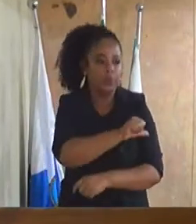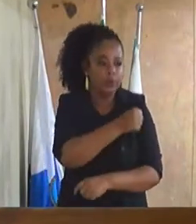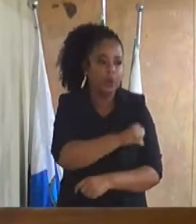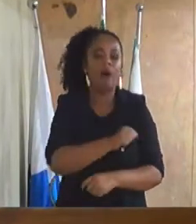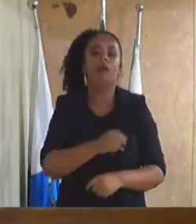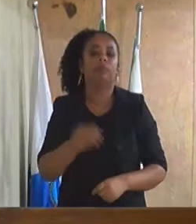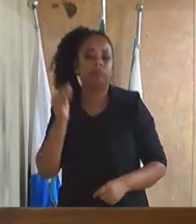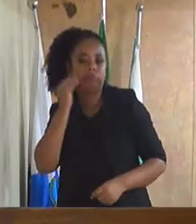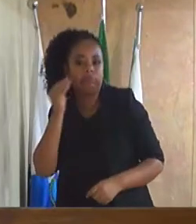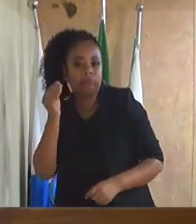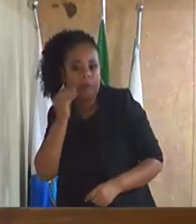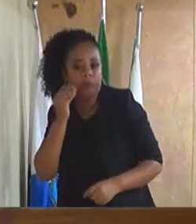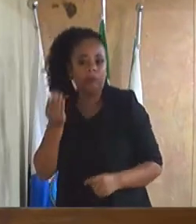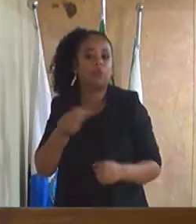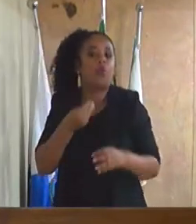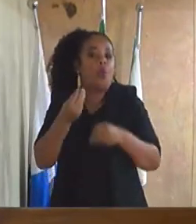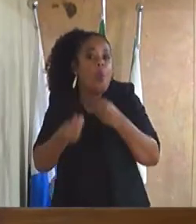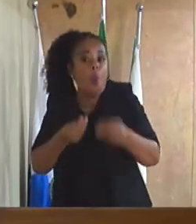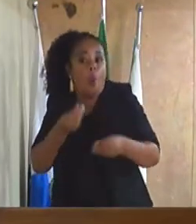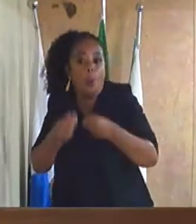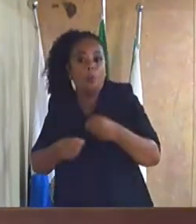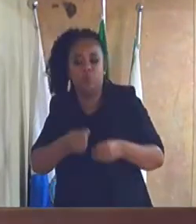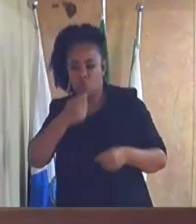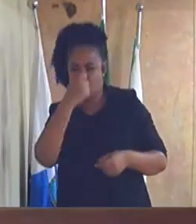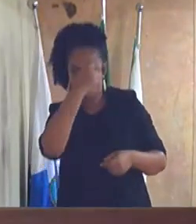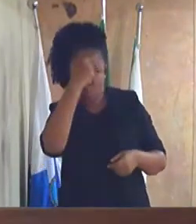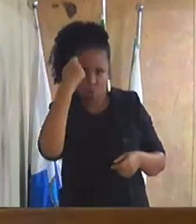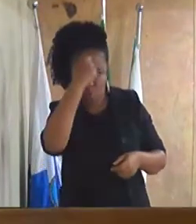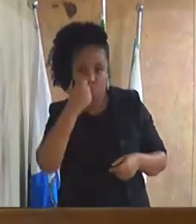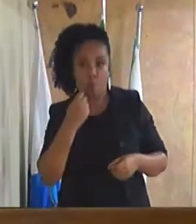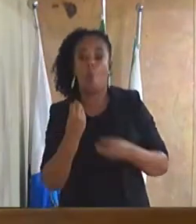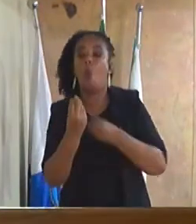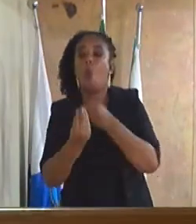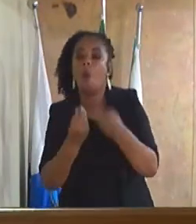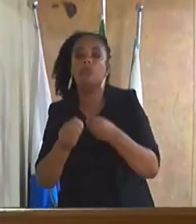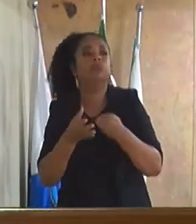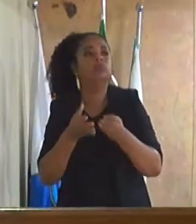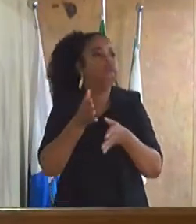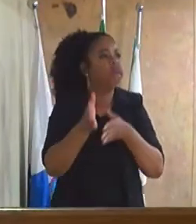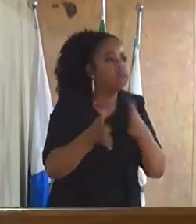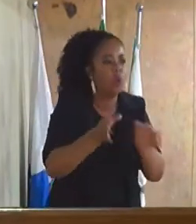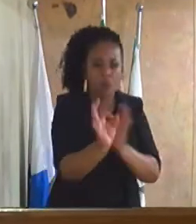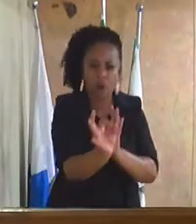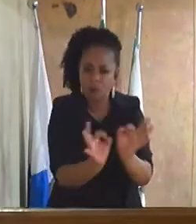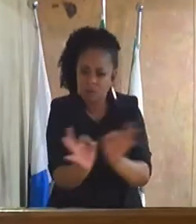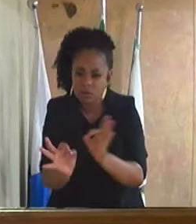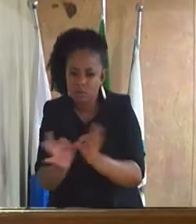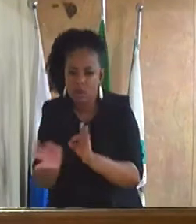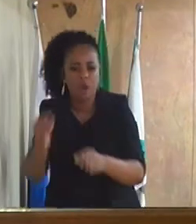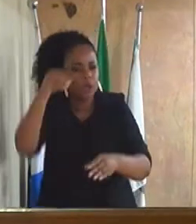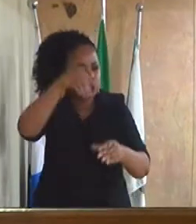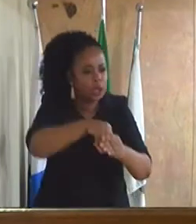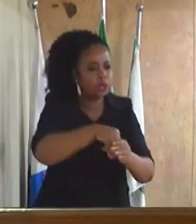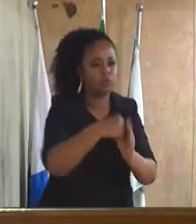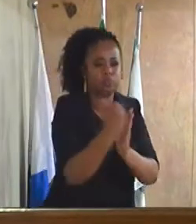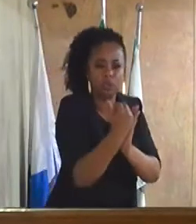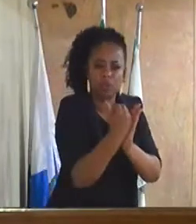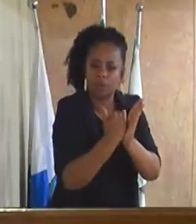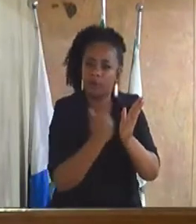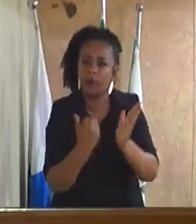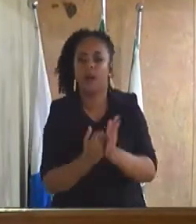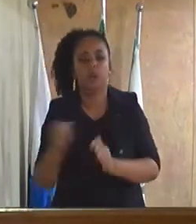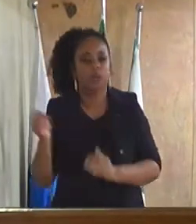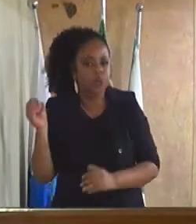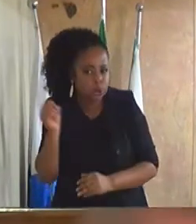estamos nas ruas testando a população, encaminhando dentro dos protocolos mais modernos do estado do Rio de Janeiro